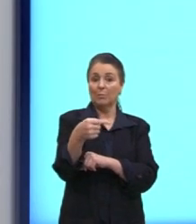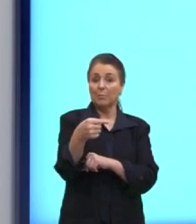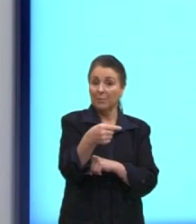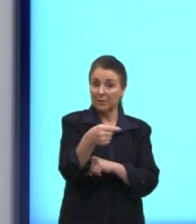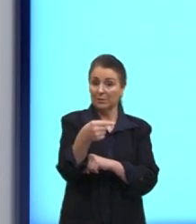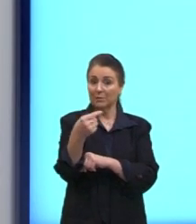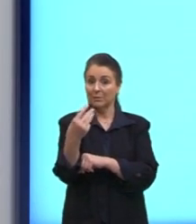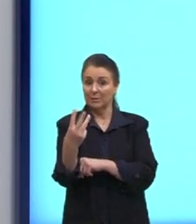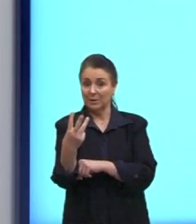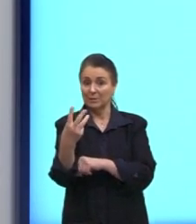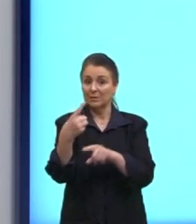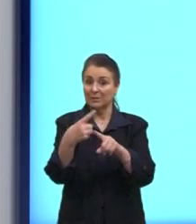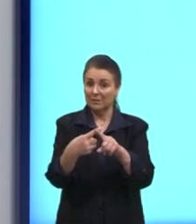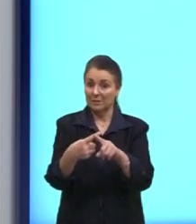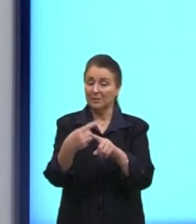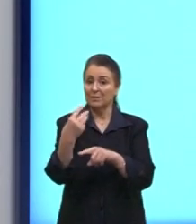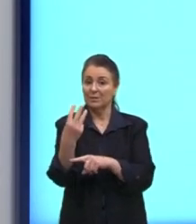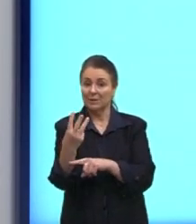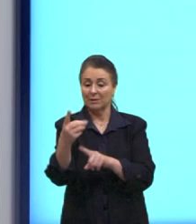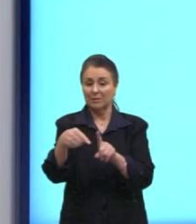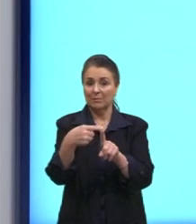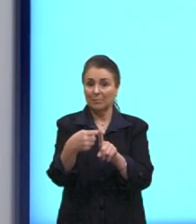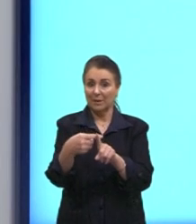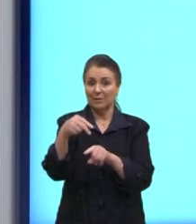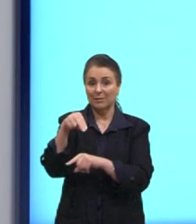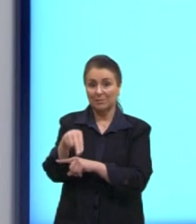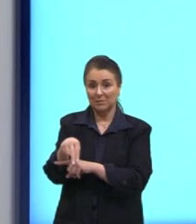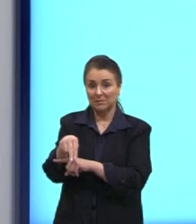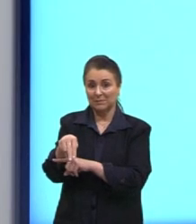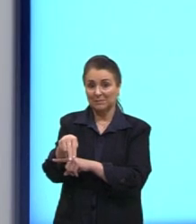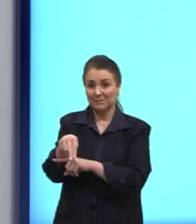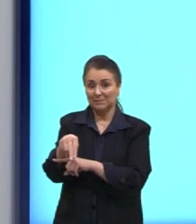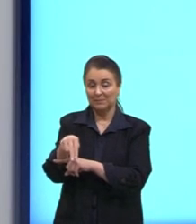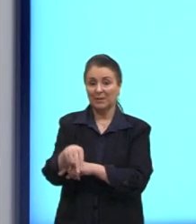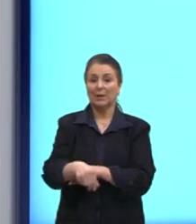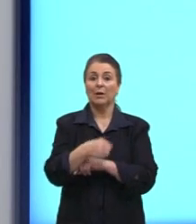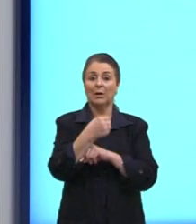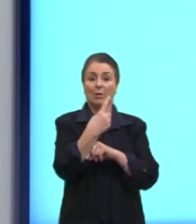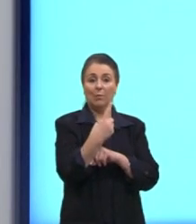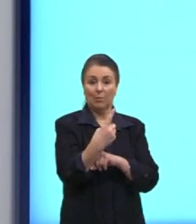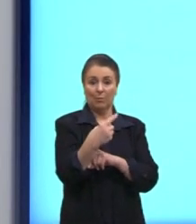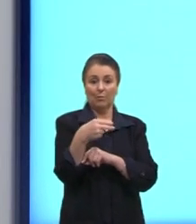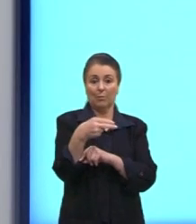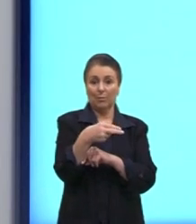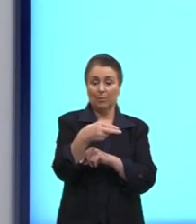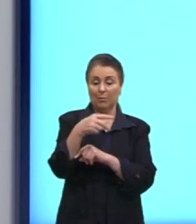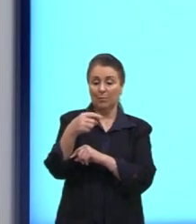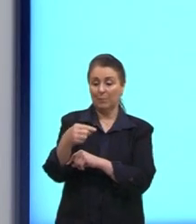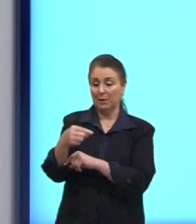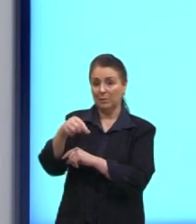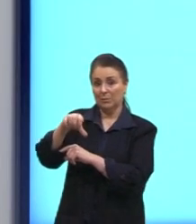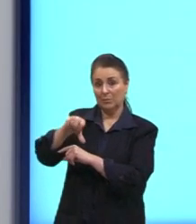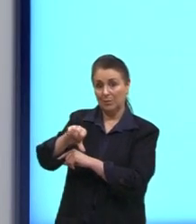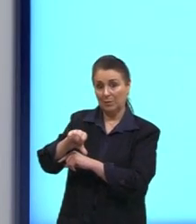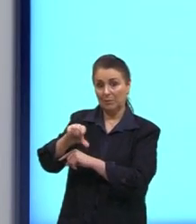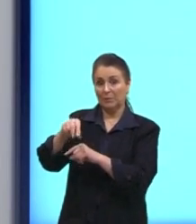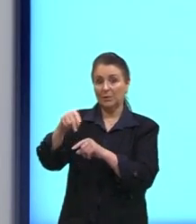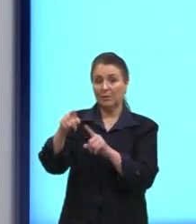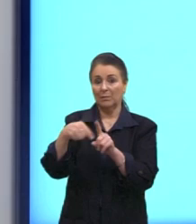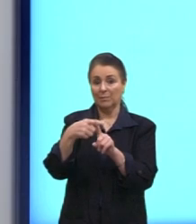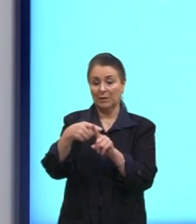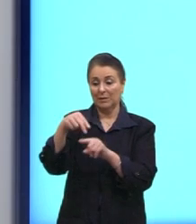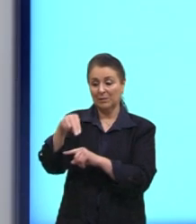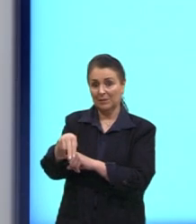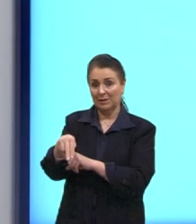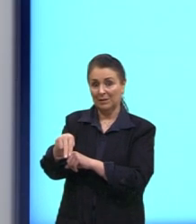vezes 3 mais o n. Então, 1 é igual a menos 9 mais n é porque o n